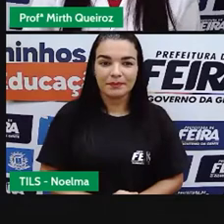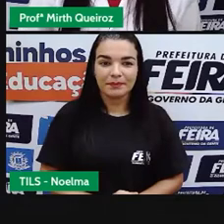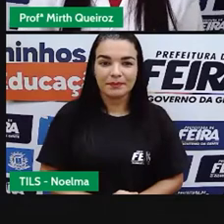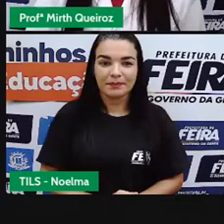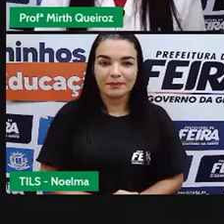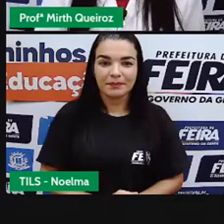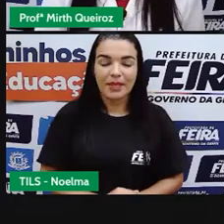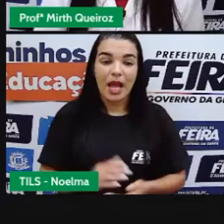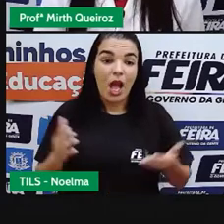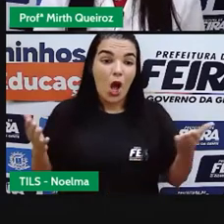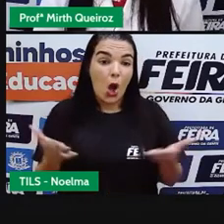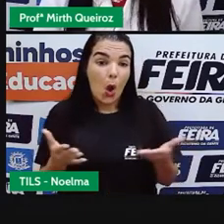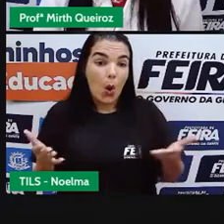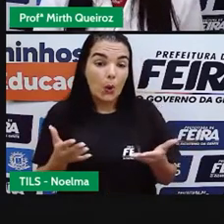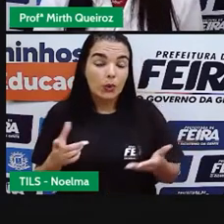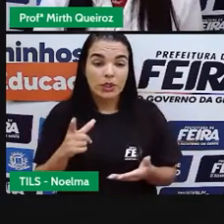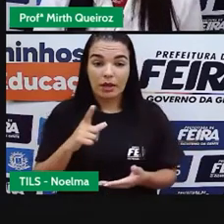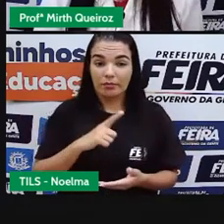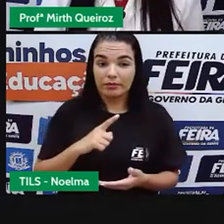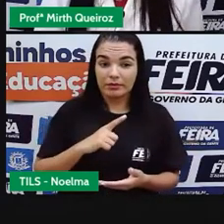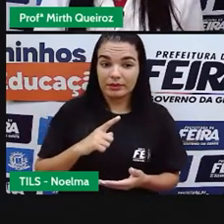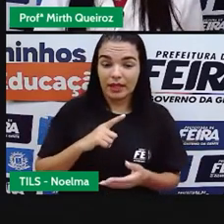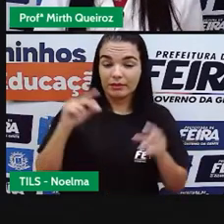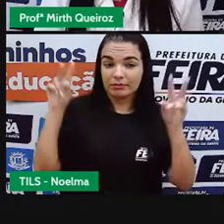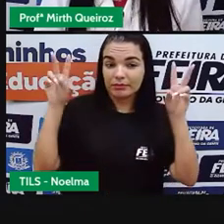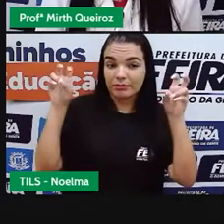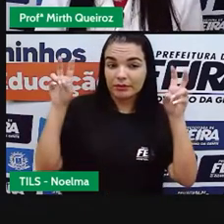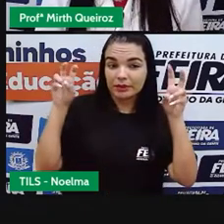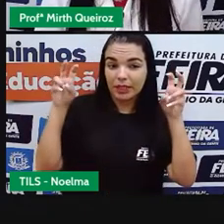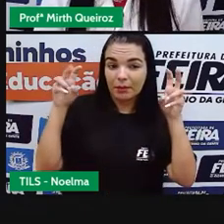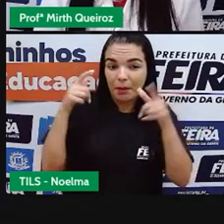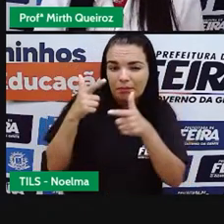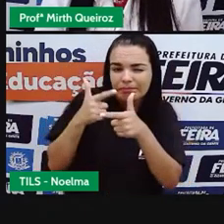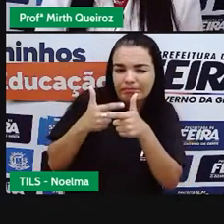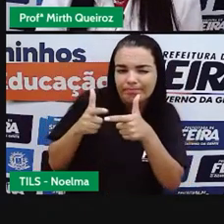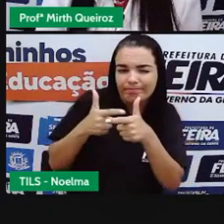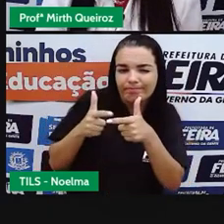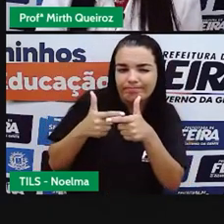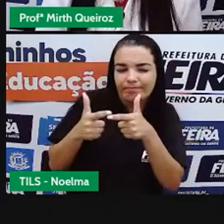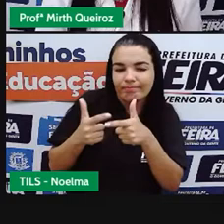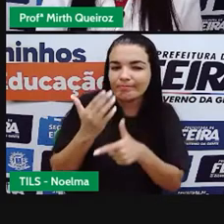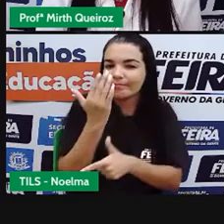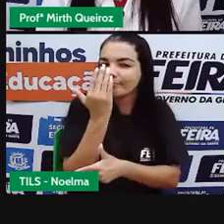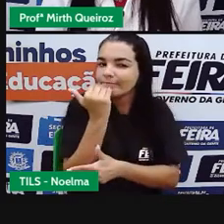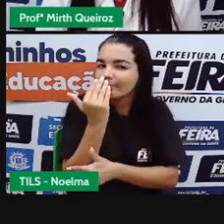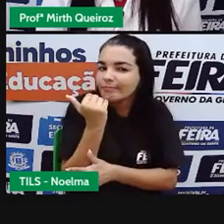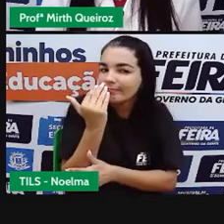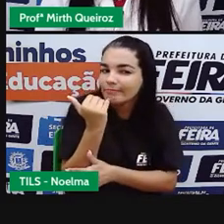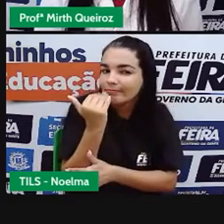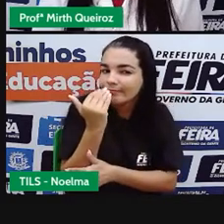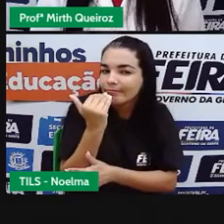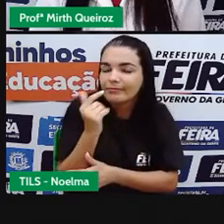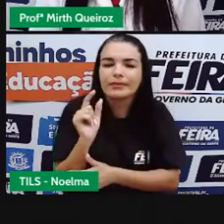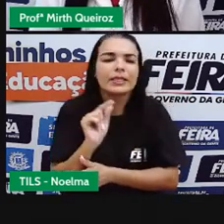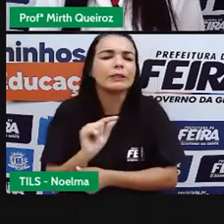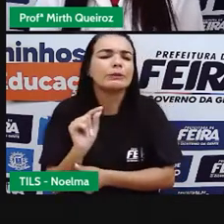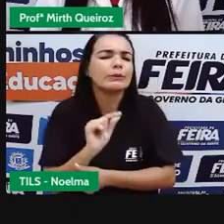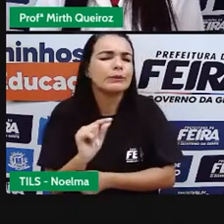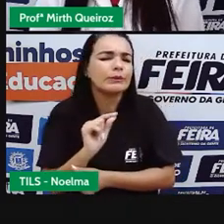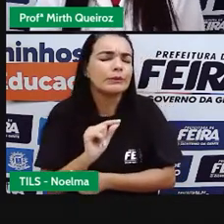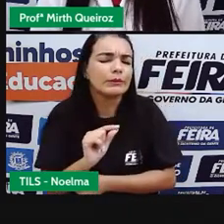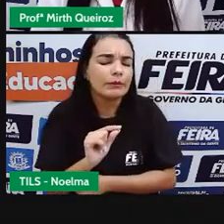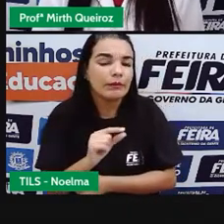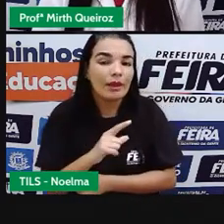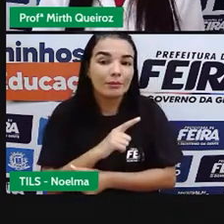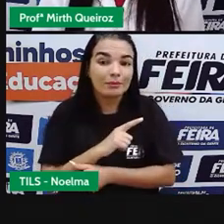Hoje falaremos sobre os distúrbios alimentares. O que são distúrbios alimentares? São problemas